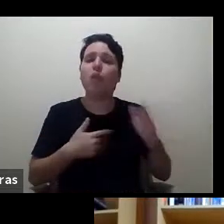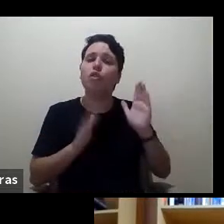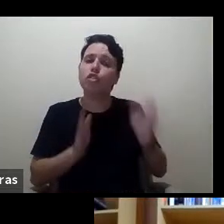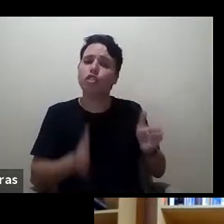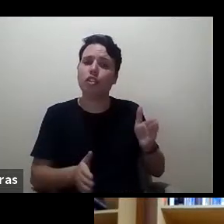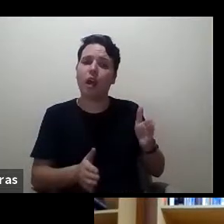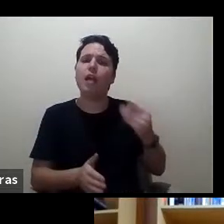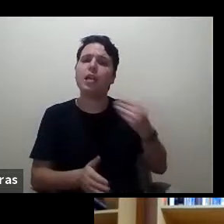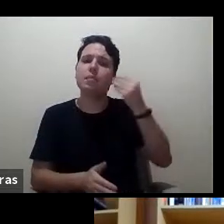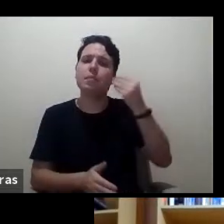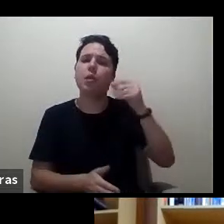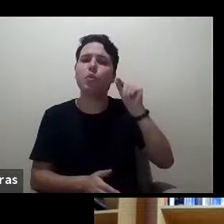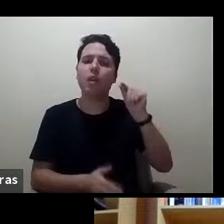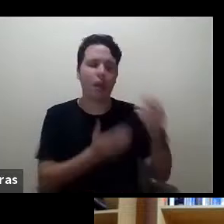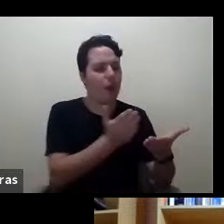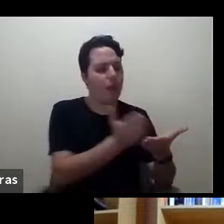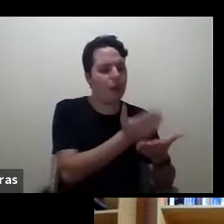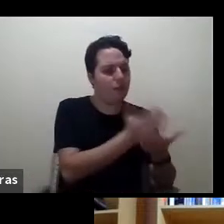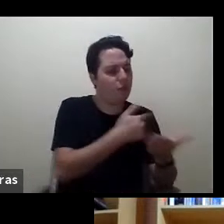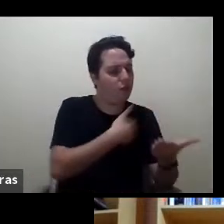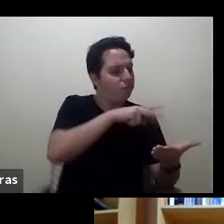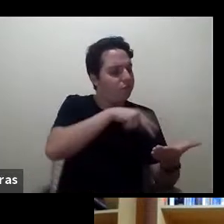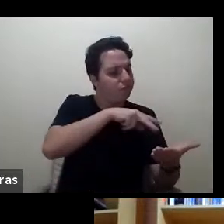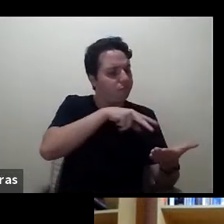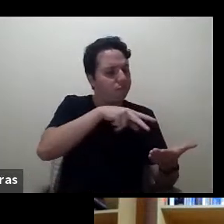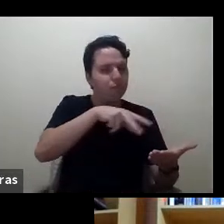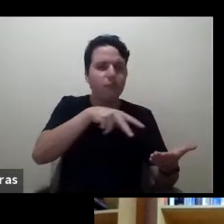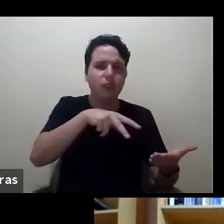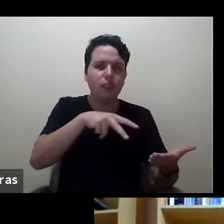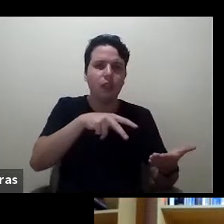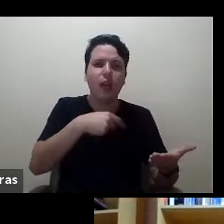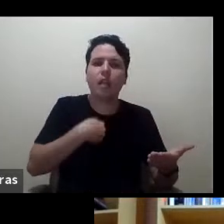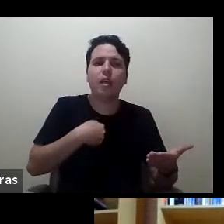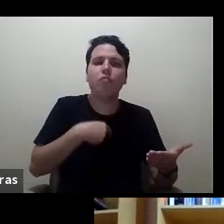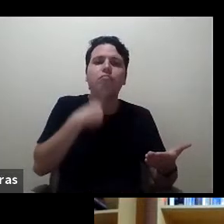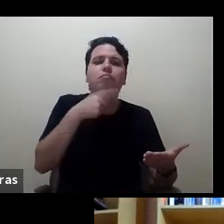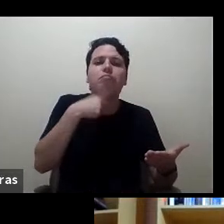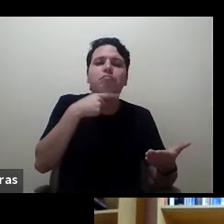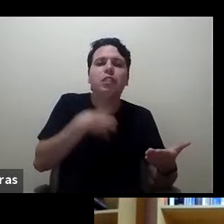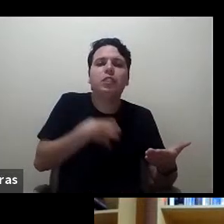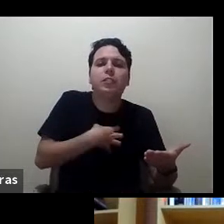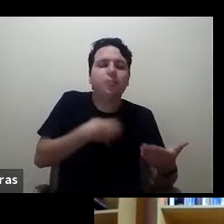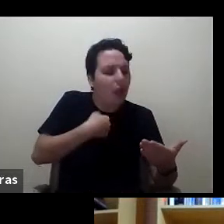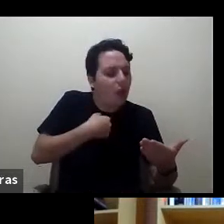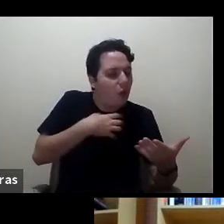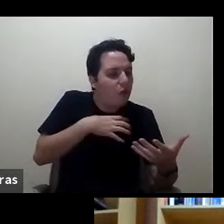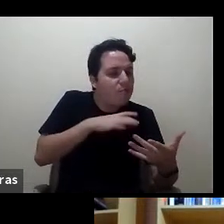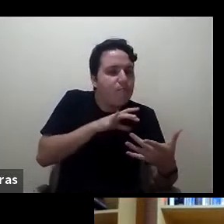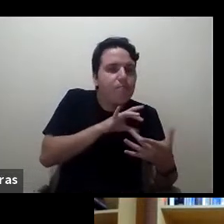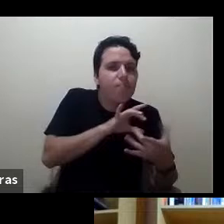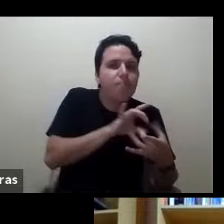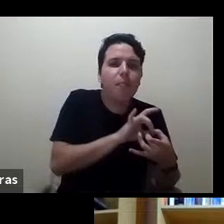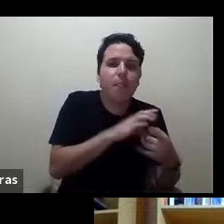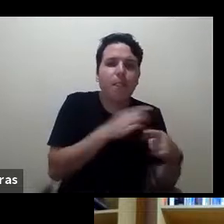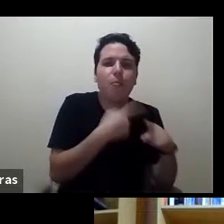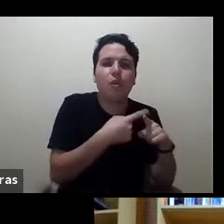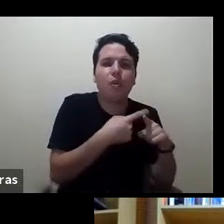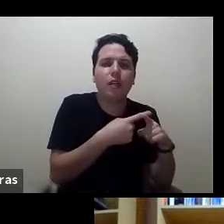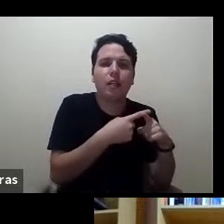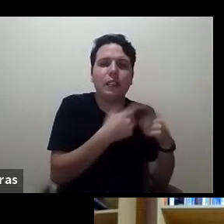ler um livro e não conseguir me envolver na leitura, dada a sua complexidade.